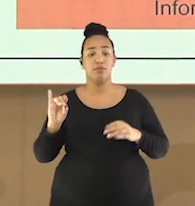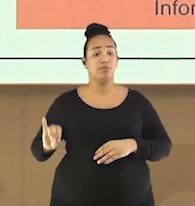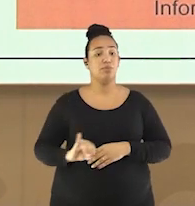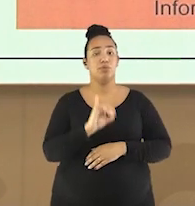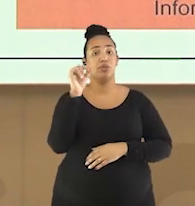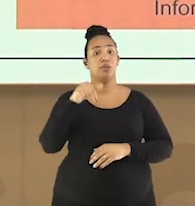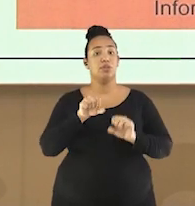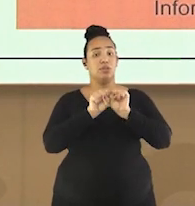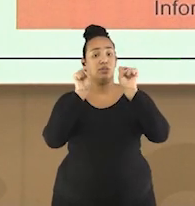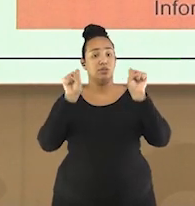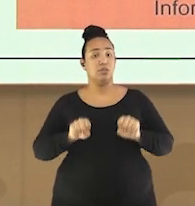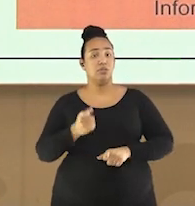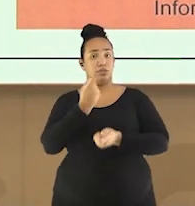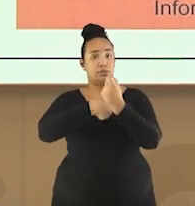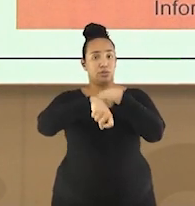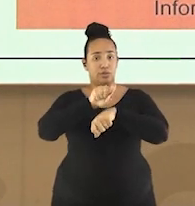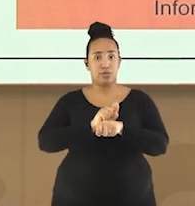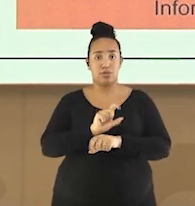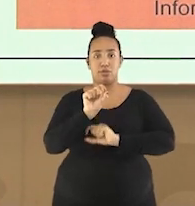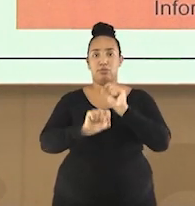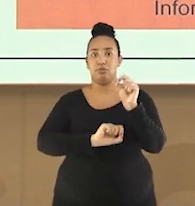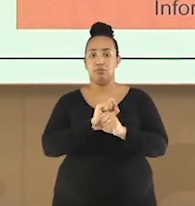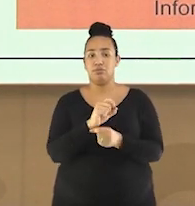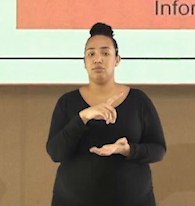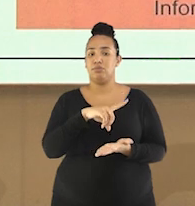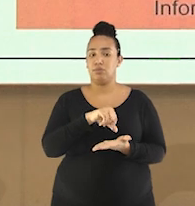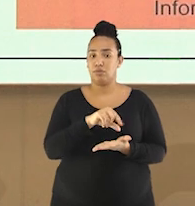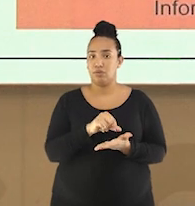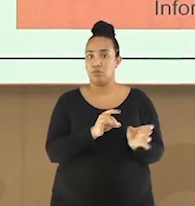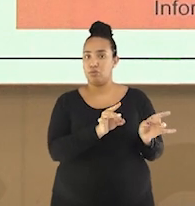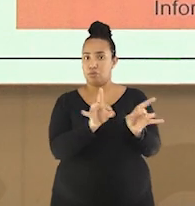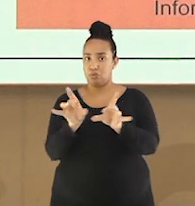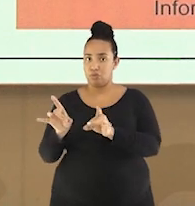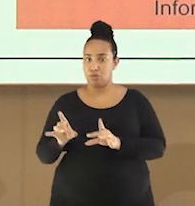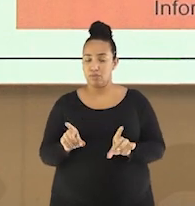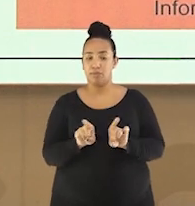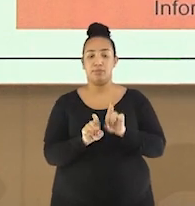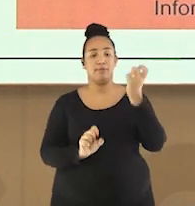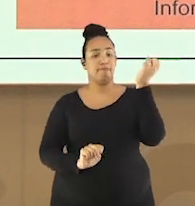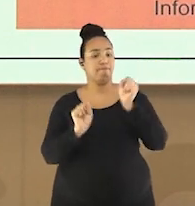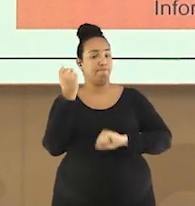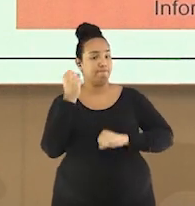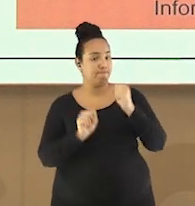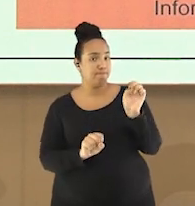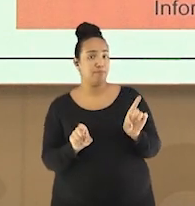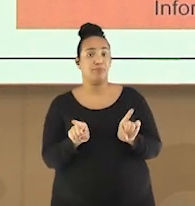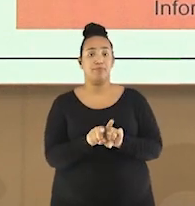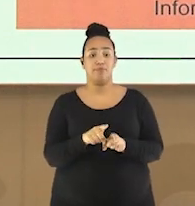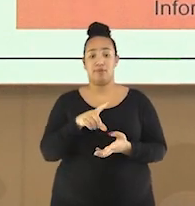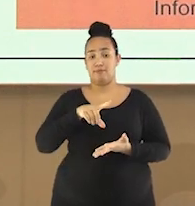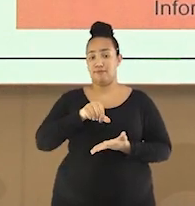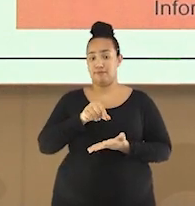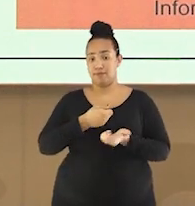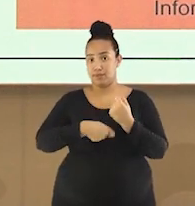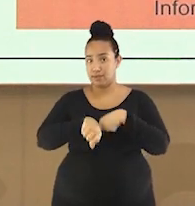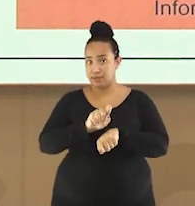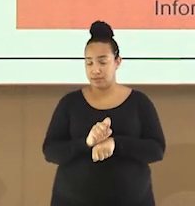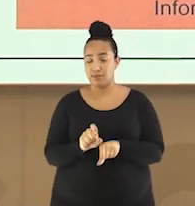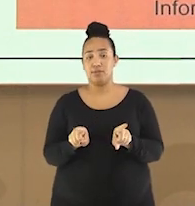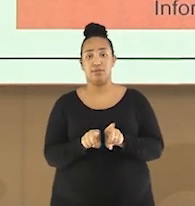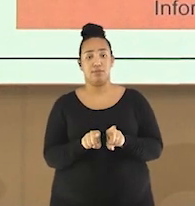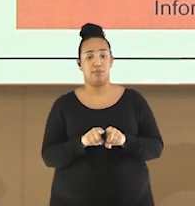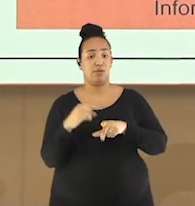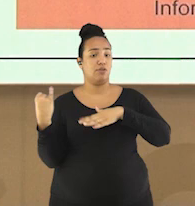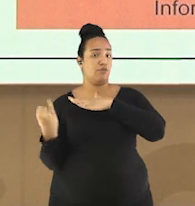sistema econômico são capitalismo comercial, capitalismo industrial, capitalismo financeiro e capitalismo